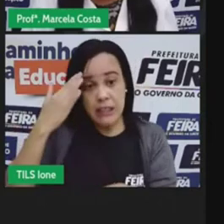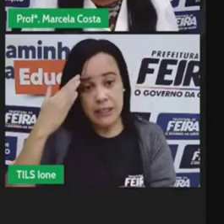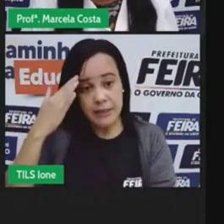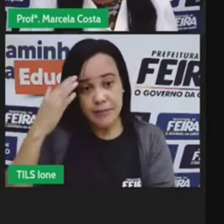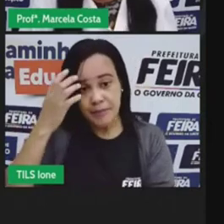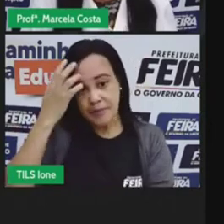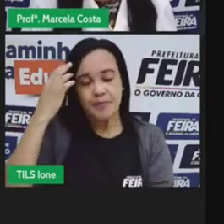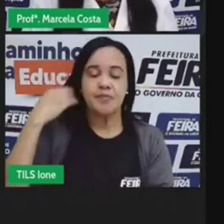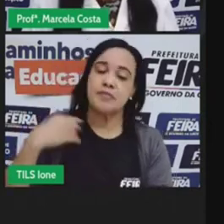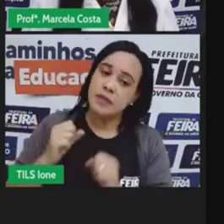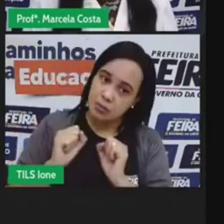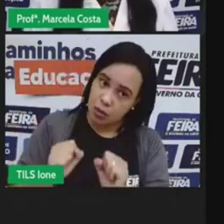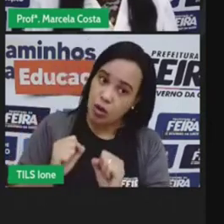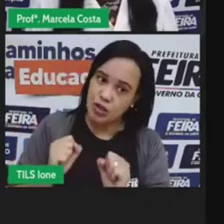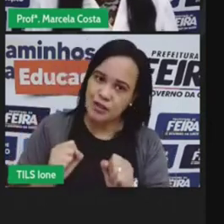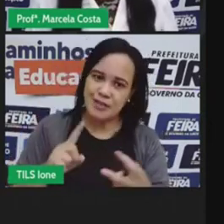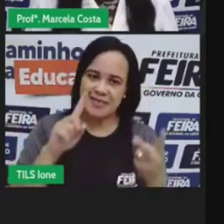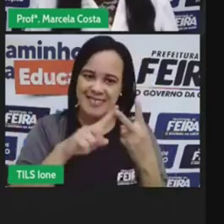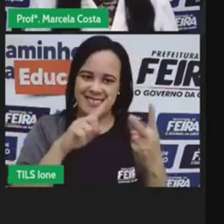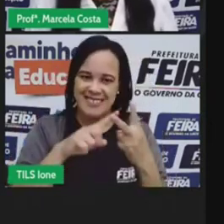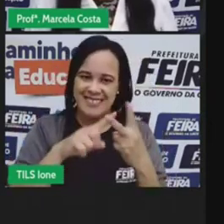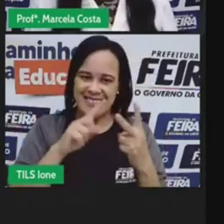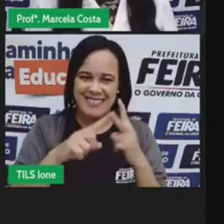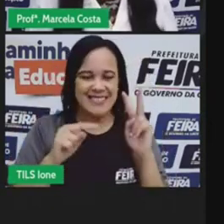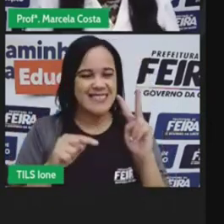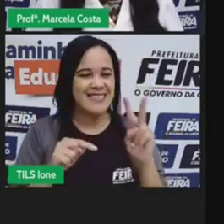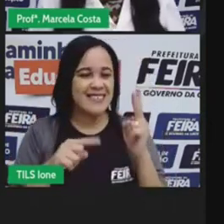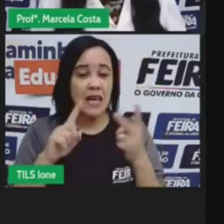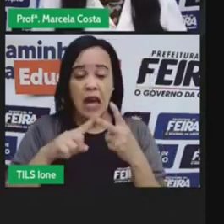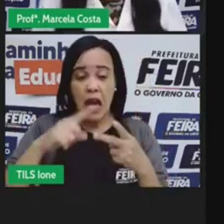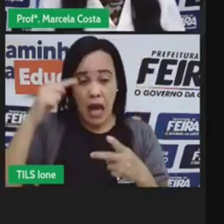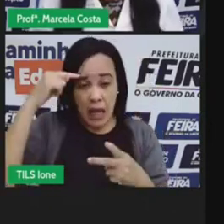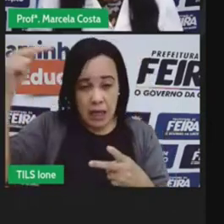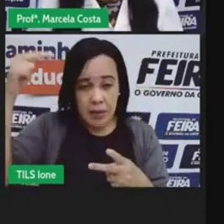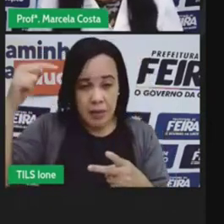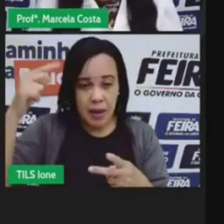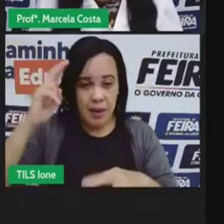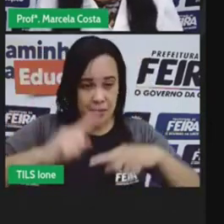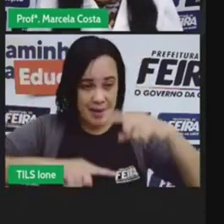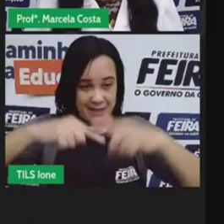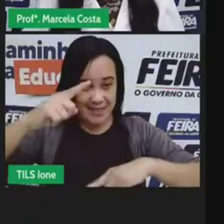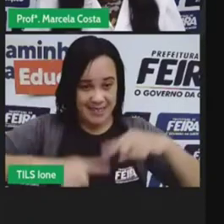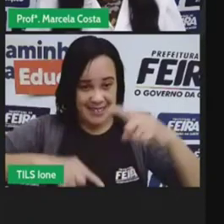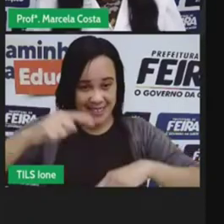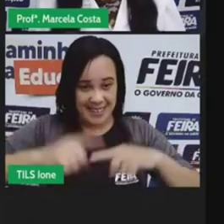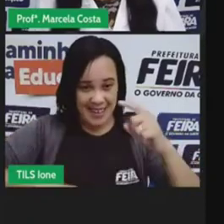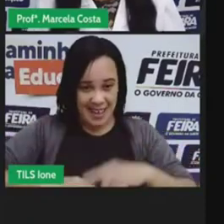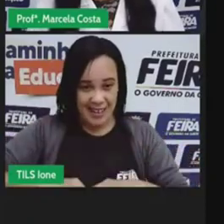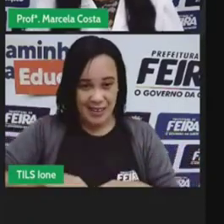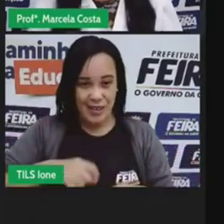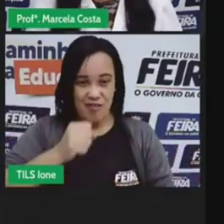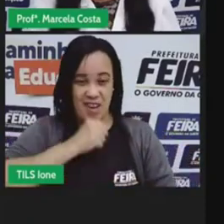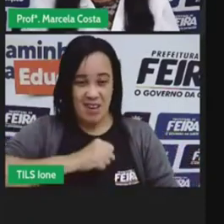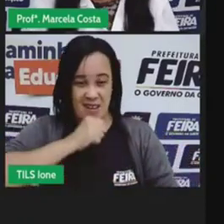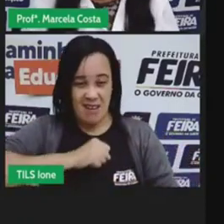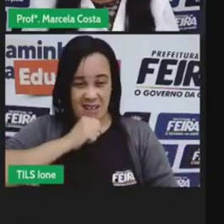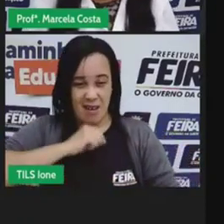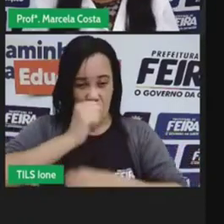reciclar a gente já falou isso em outras aulas a gente pode separar o nosso lixo em casa